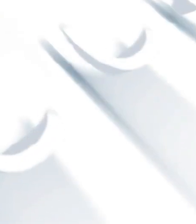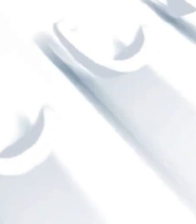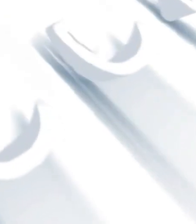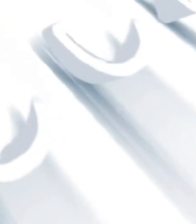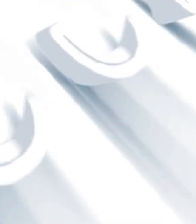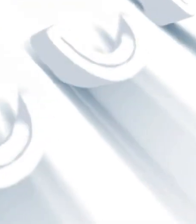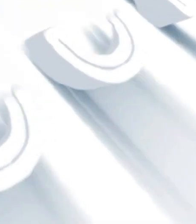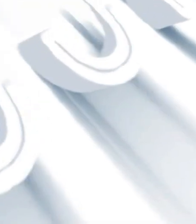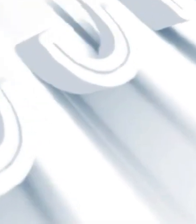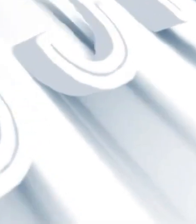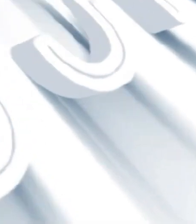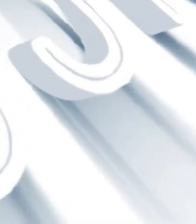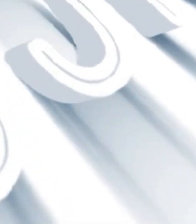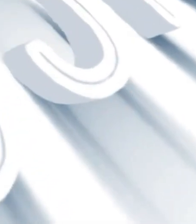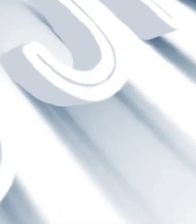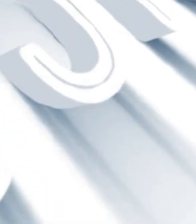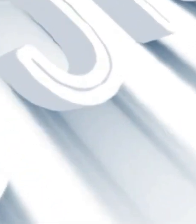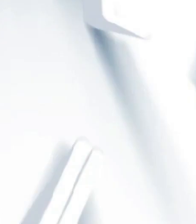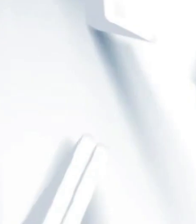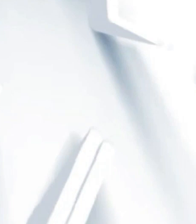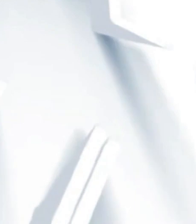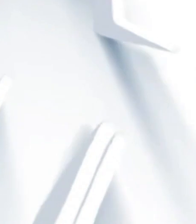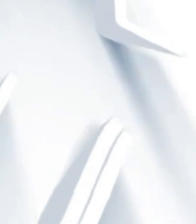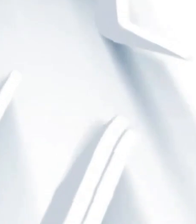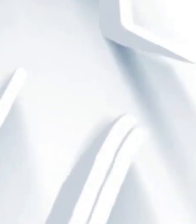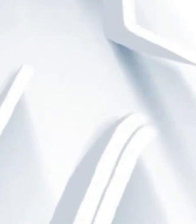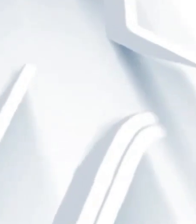tchau tchau tchau